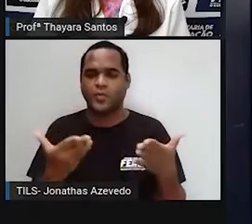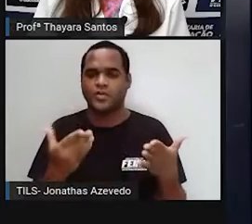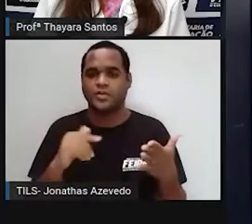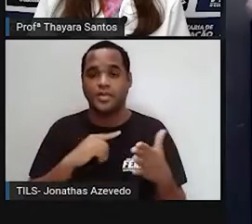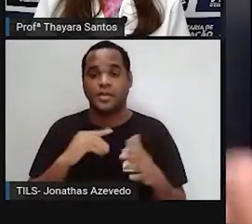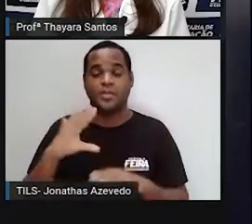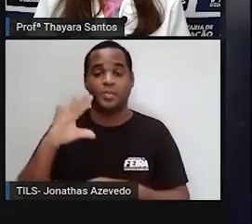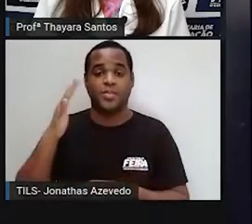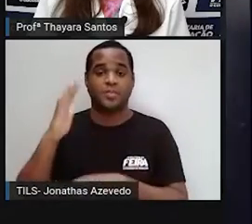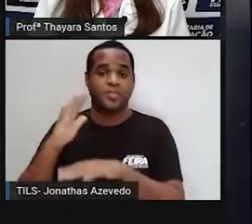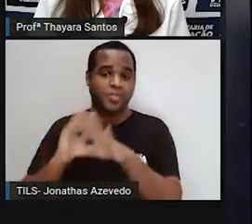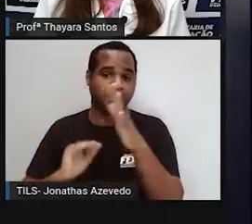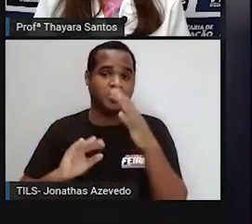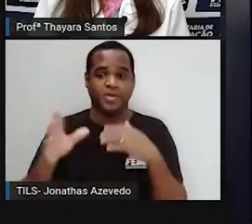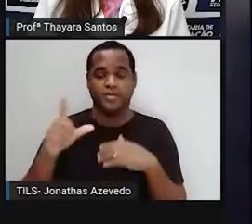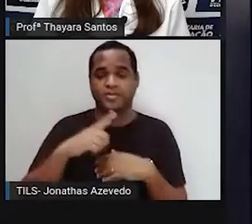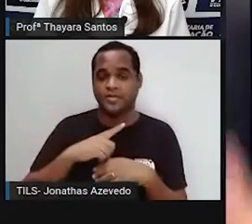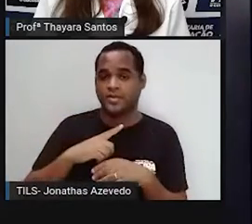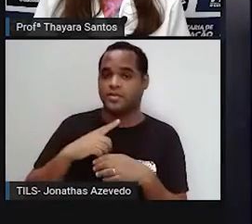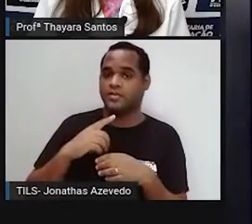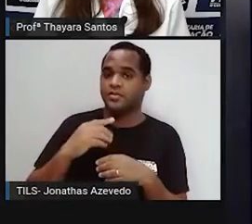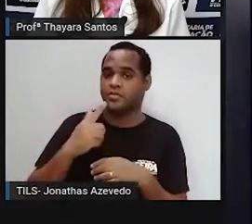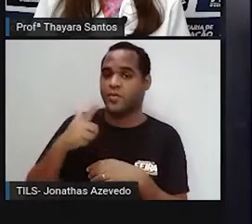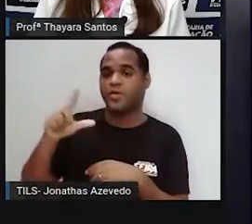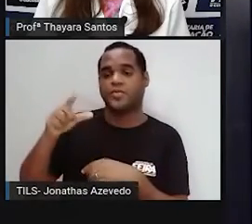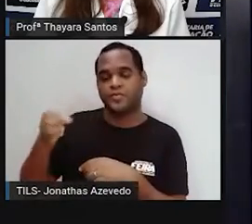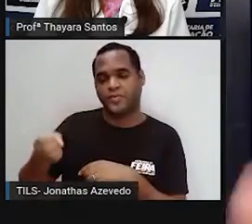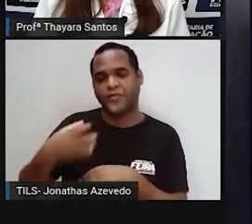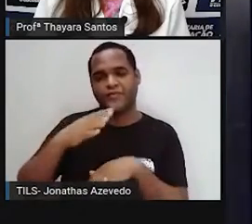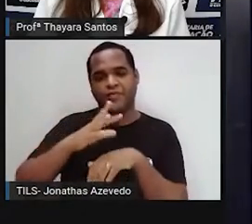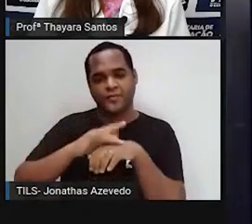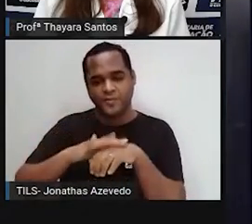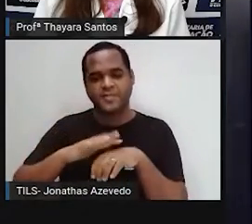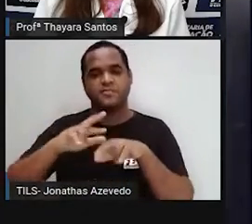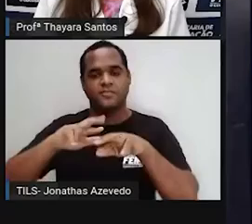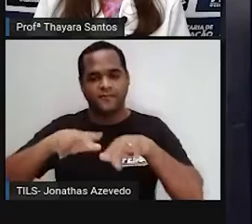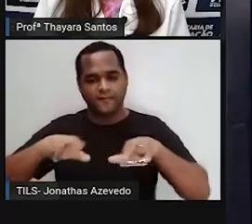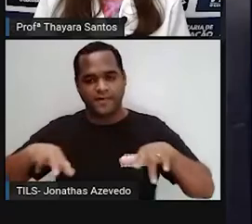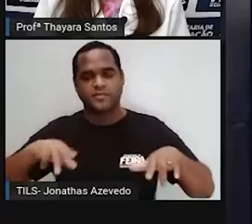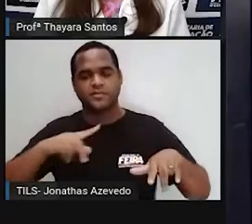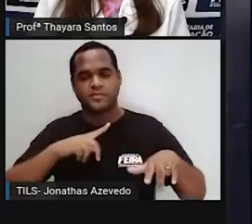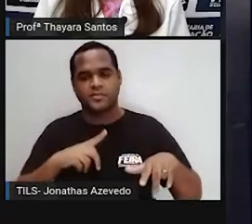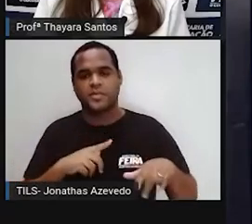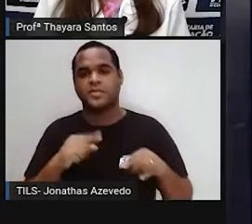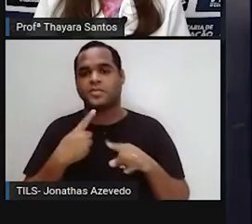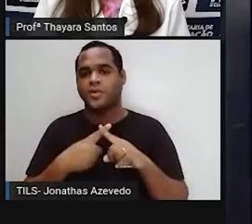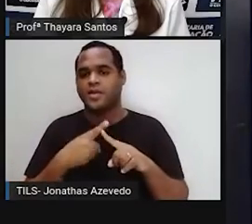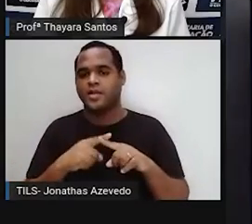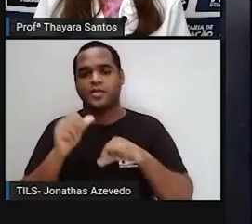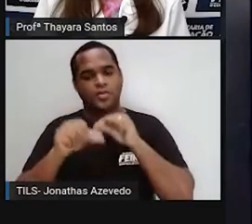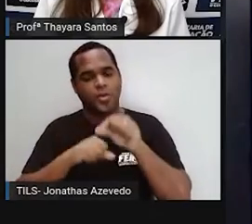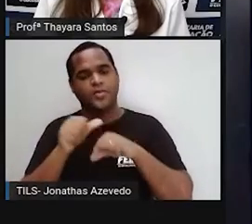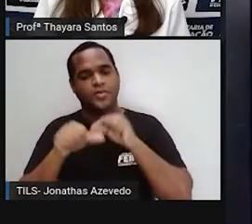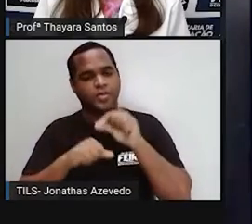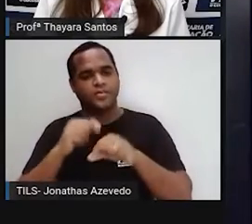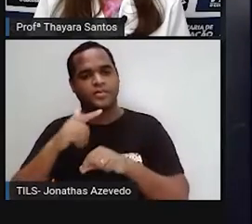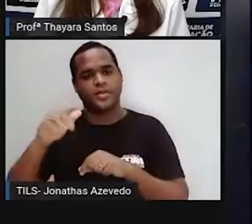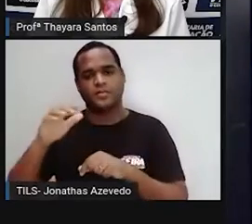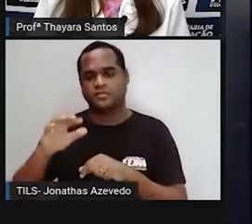acontecer com outras novas doenças que vão surgir por conta dessas alterações climáticas.